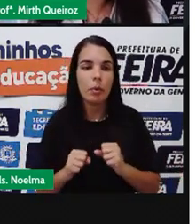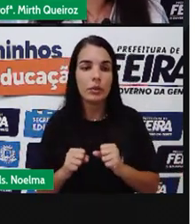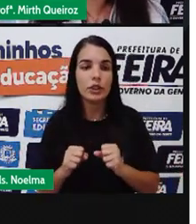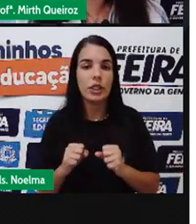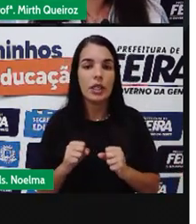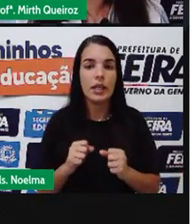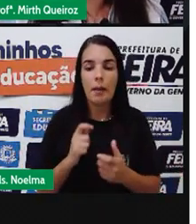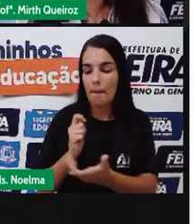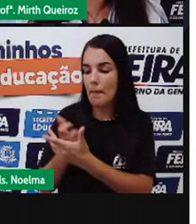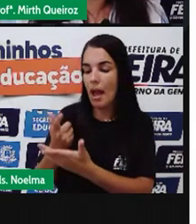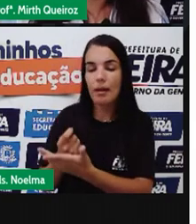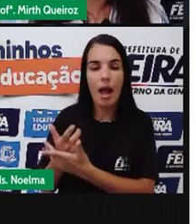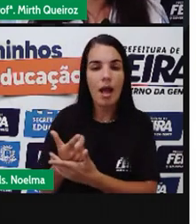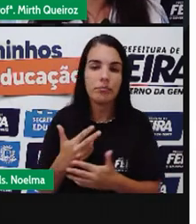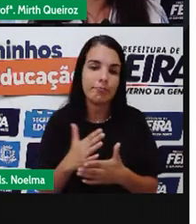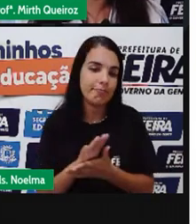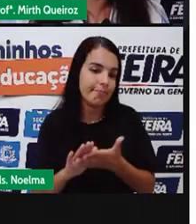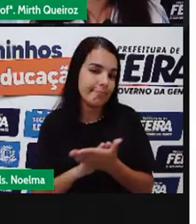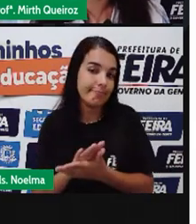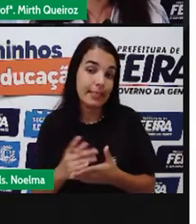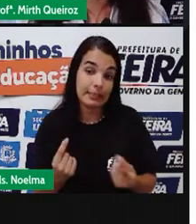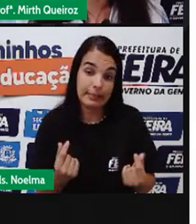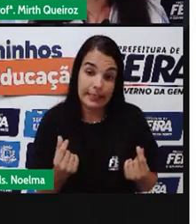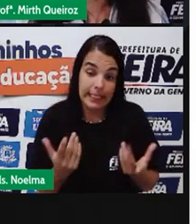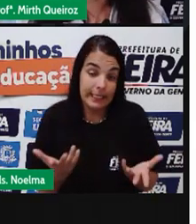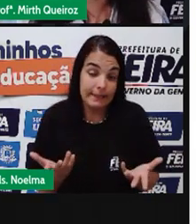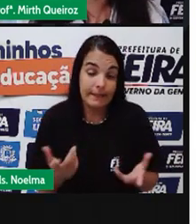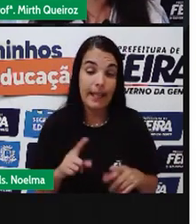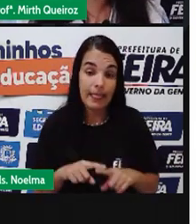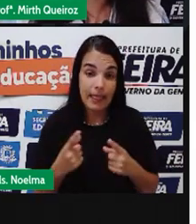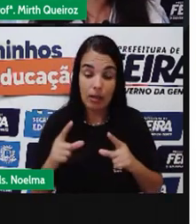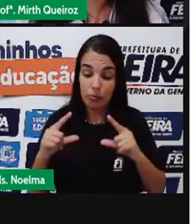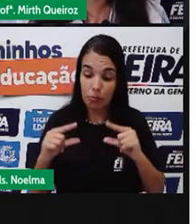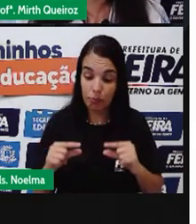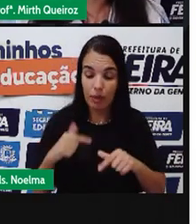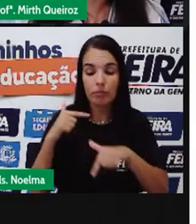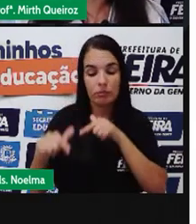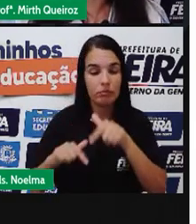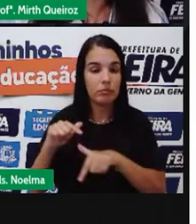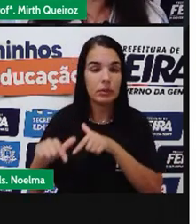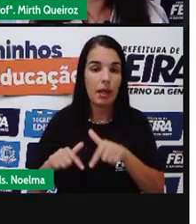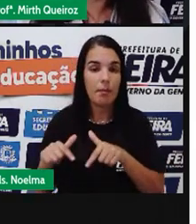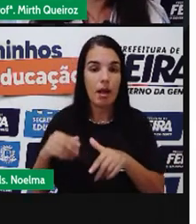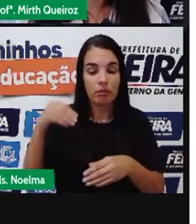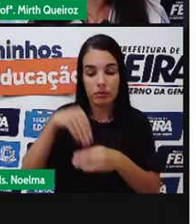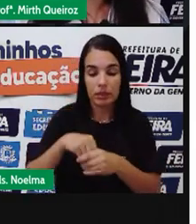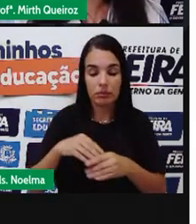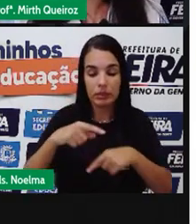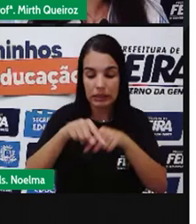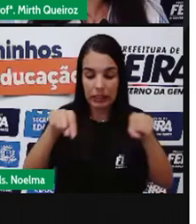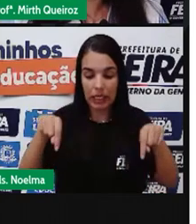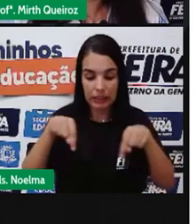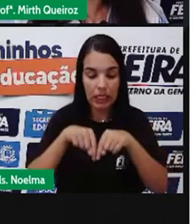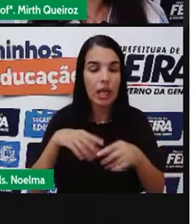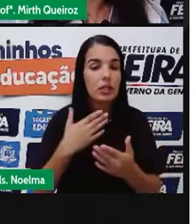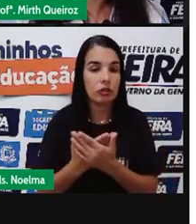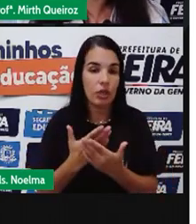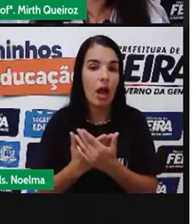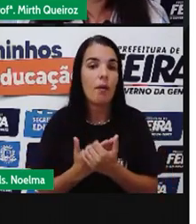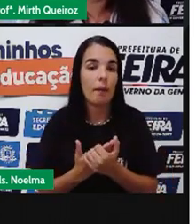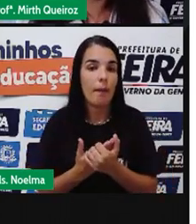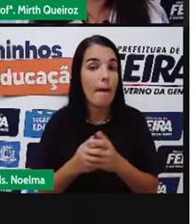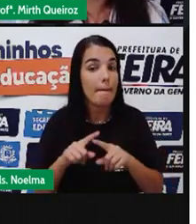Com a Constituição De recurso E acaba Diminuindo O ritmo Em sala De aula Mas as condições